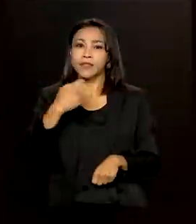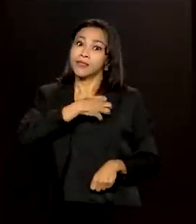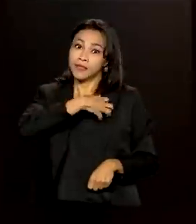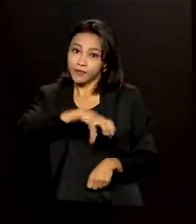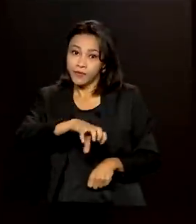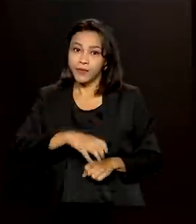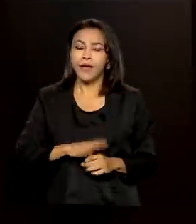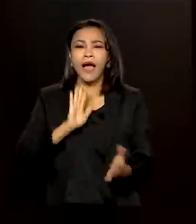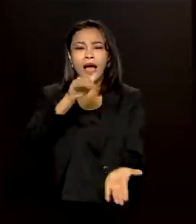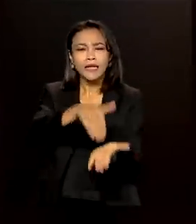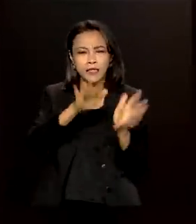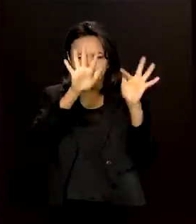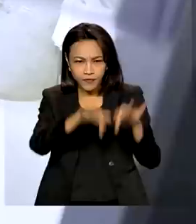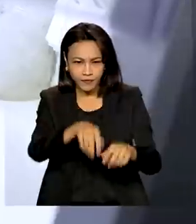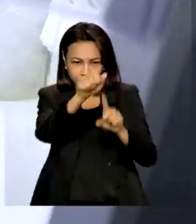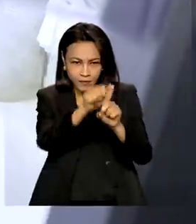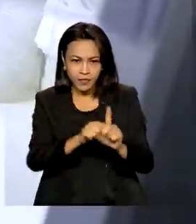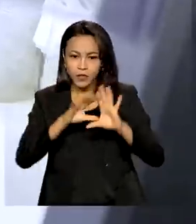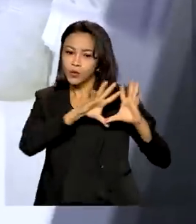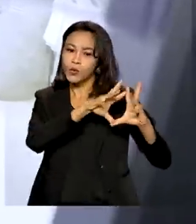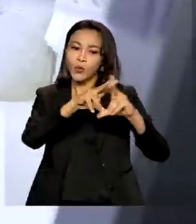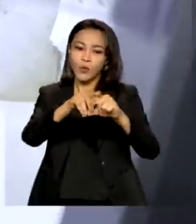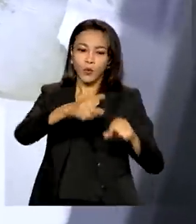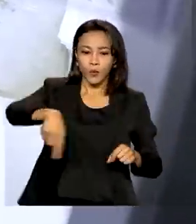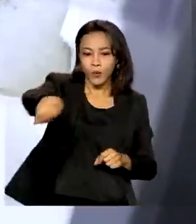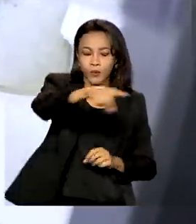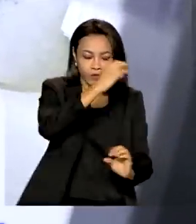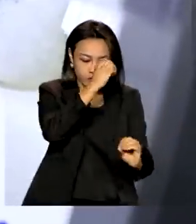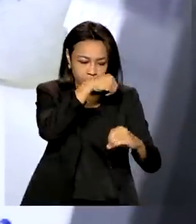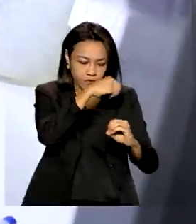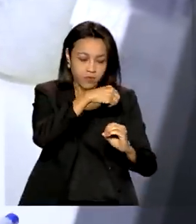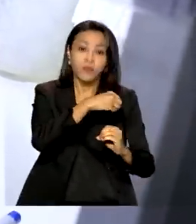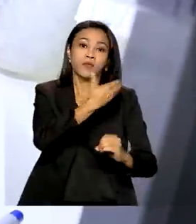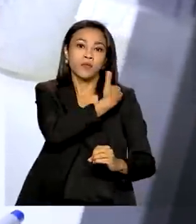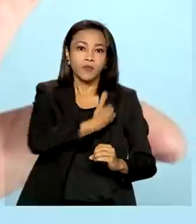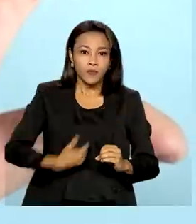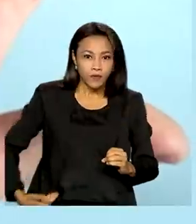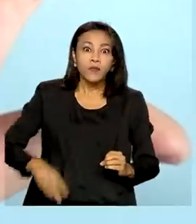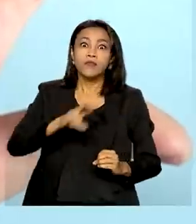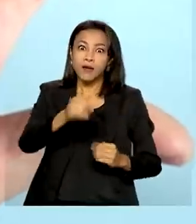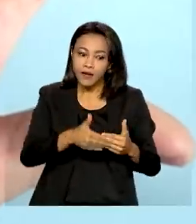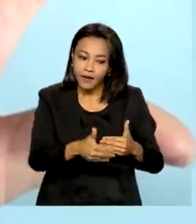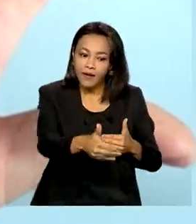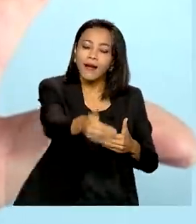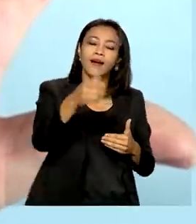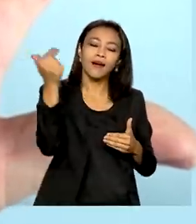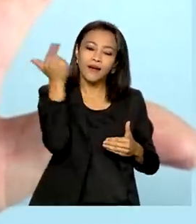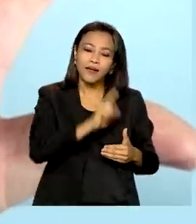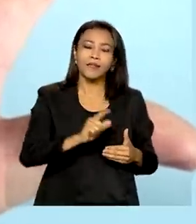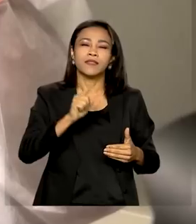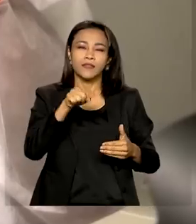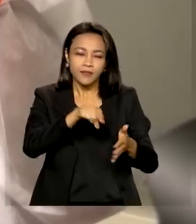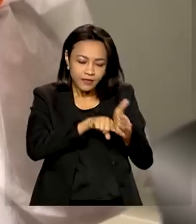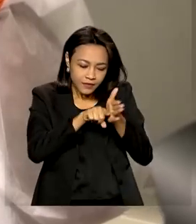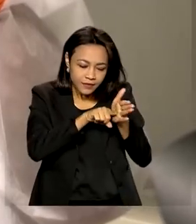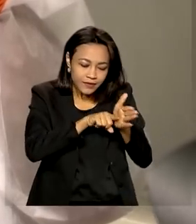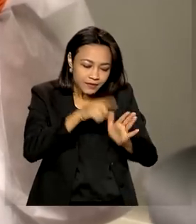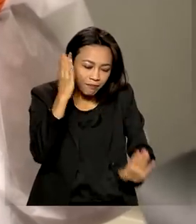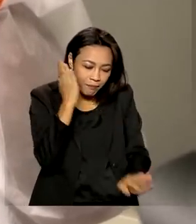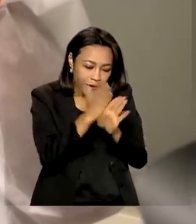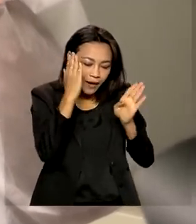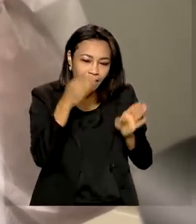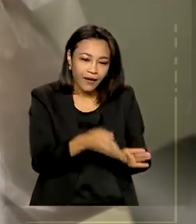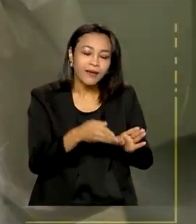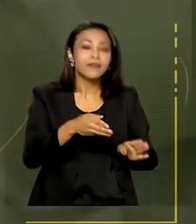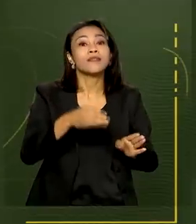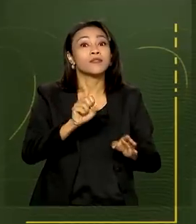Até o fim do mês, todos os laboratórios de saúde pública terão condições de fazer o diagnóstico da varíola dos macacos no país.